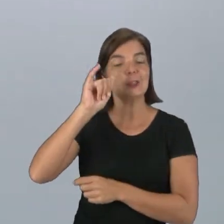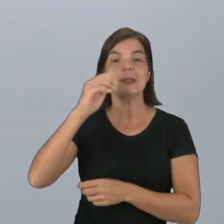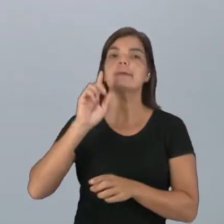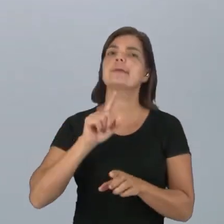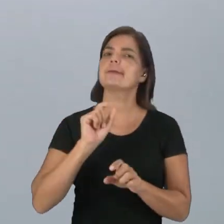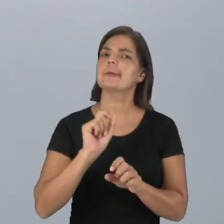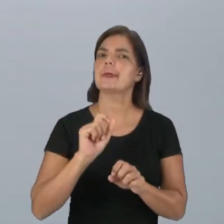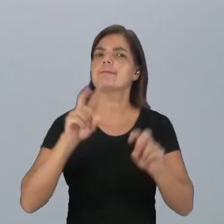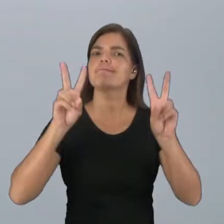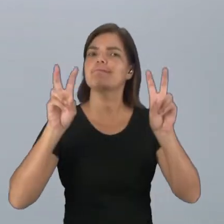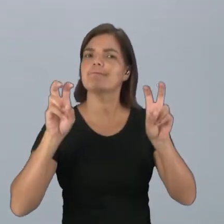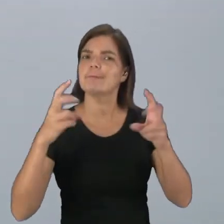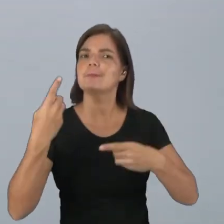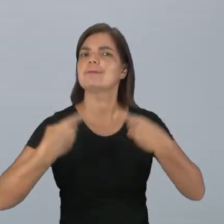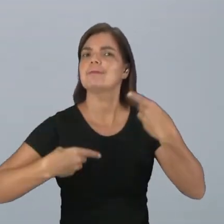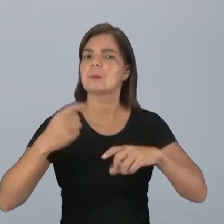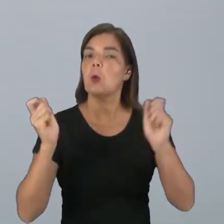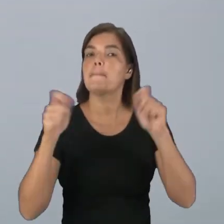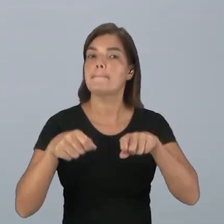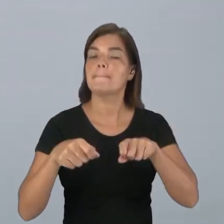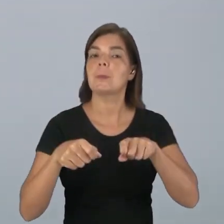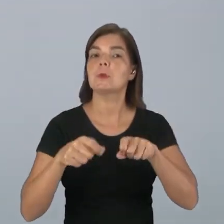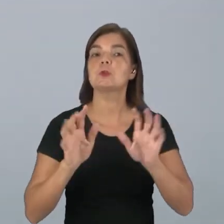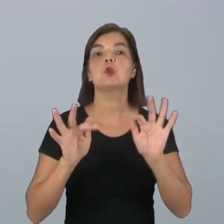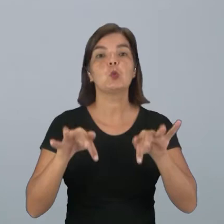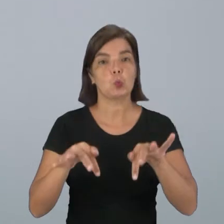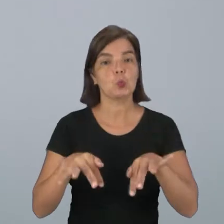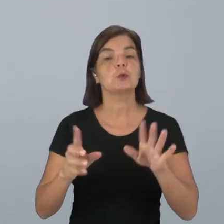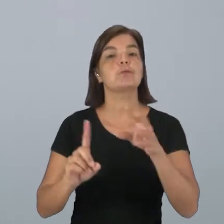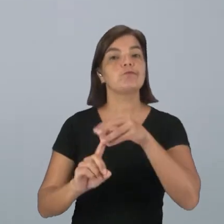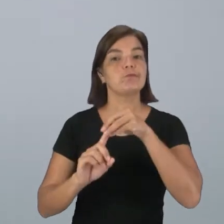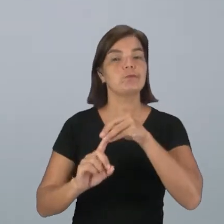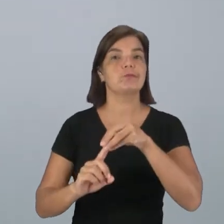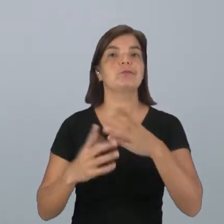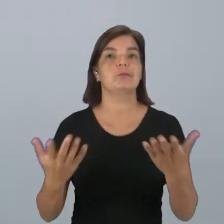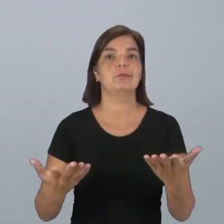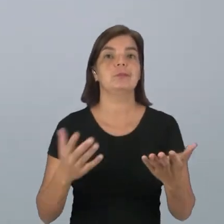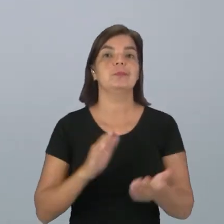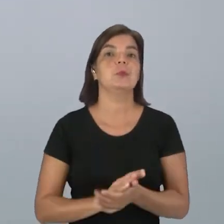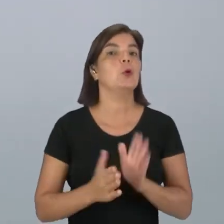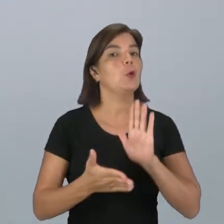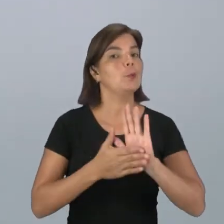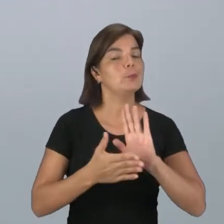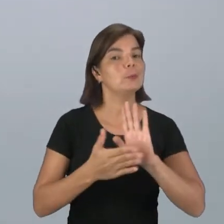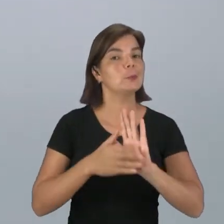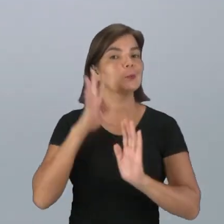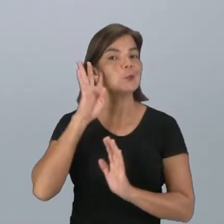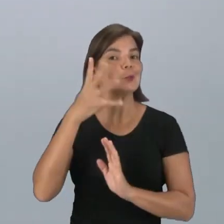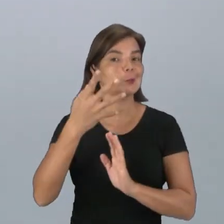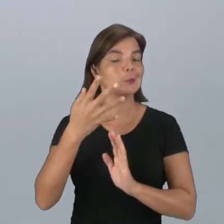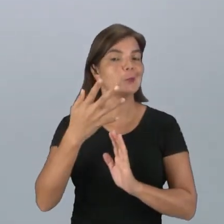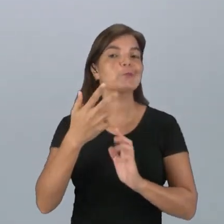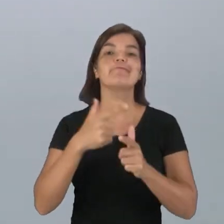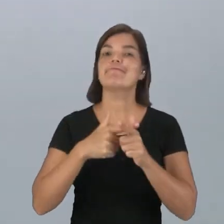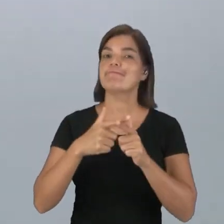discutida para que se possa chegar a uma conclusão ou uma proposta de solução para